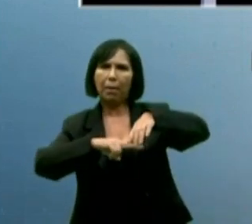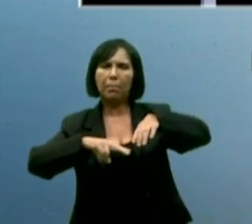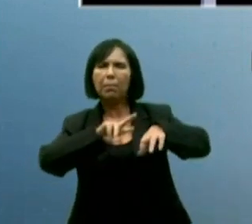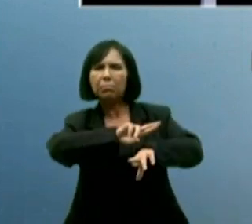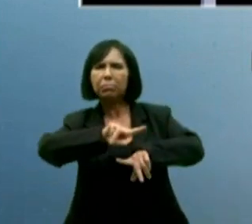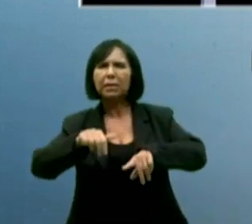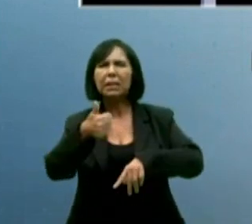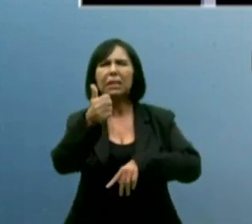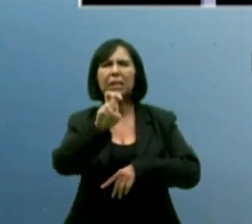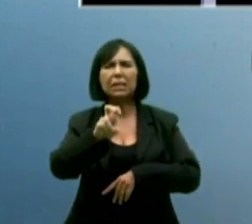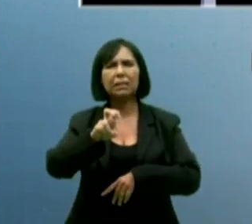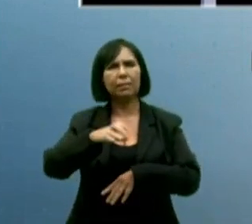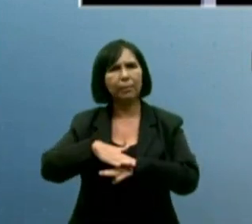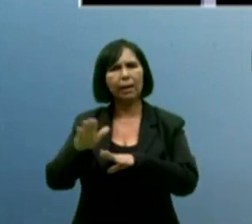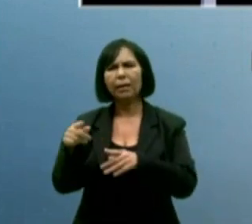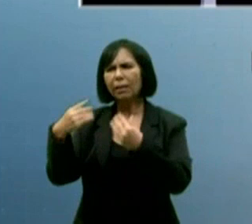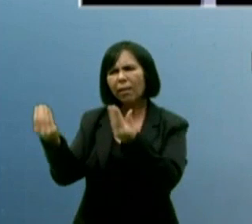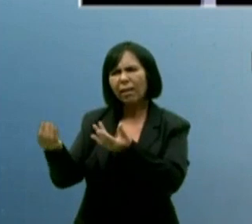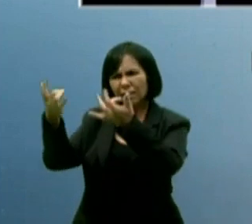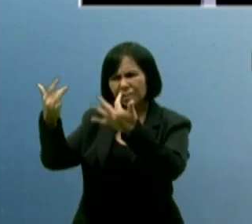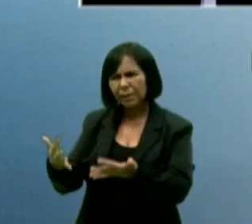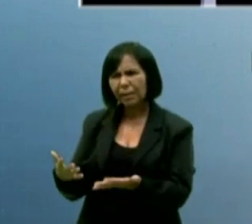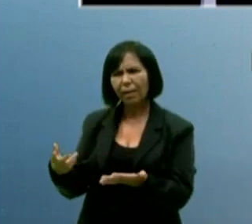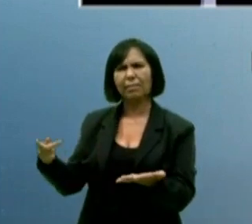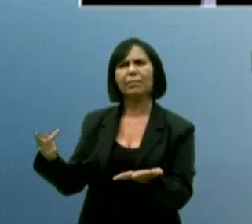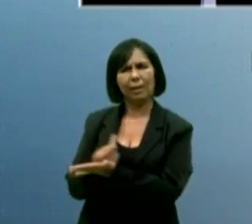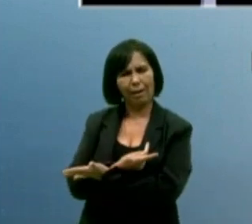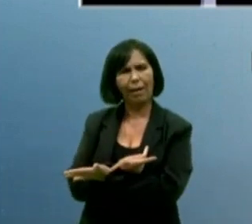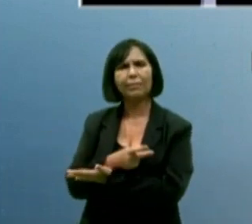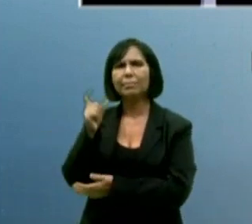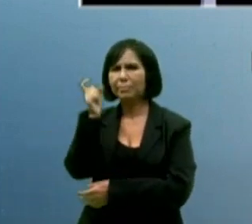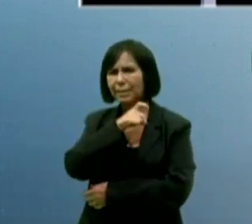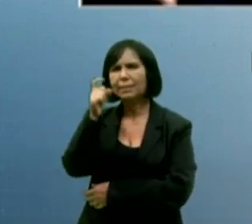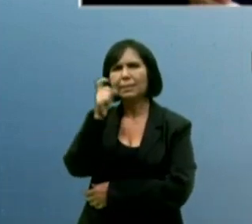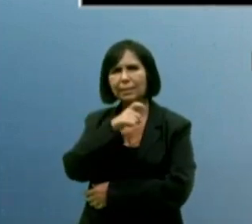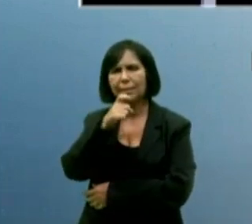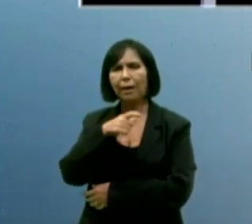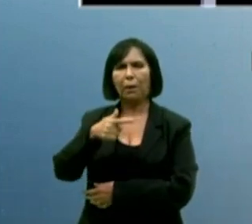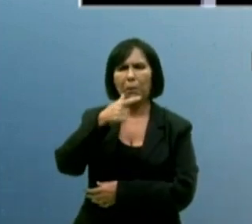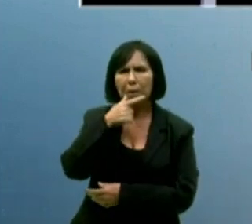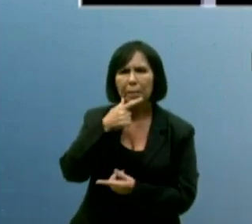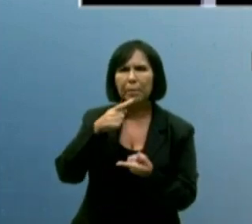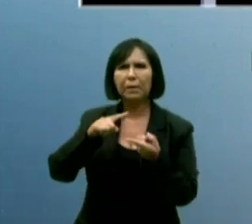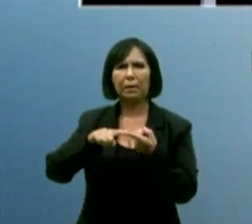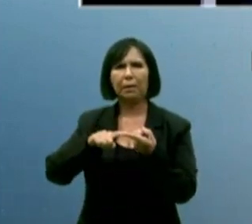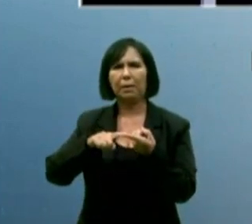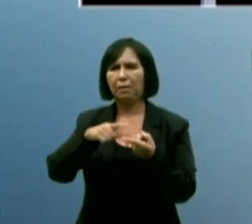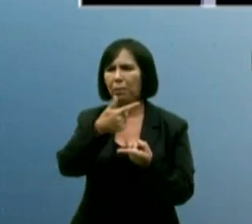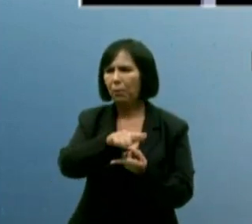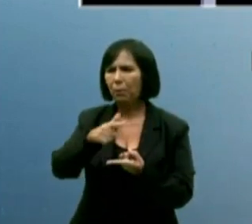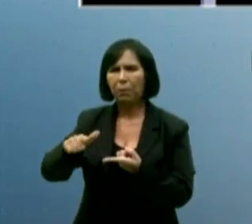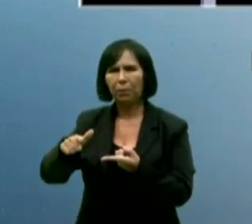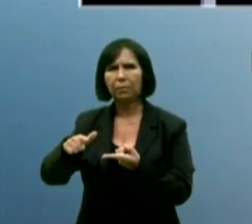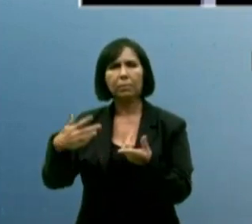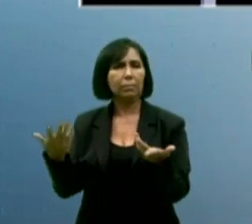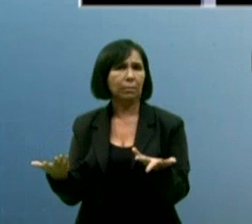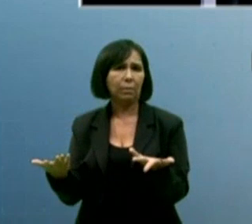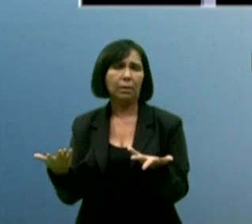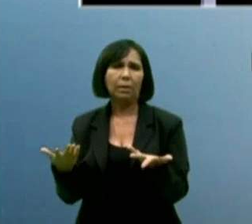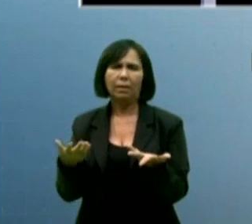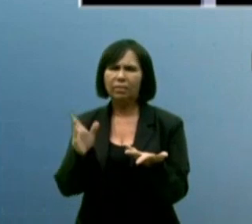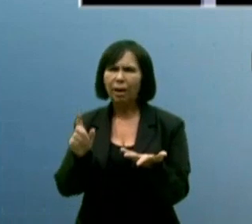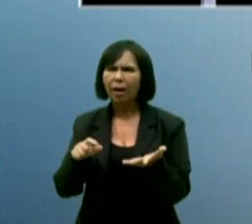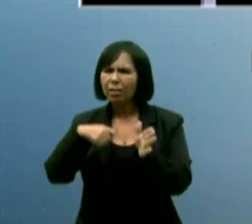você está dizendo com relação a Picuí, está lá funcionando. É mais um inverdade você falando de Guarabira, o diretor do hospital de Guarabira gravou um vídeo